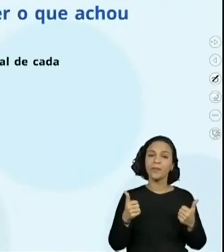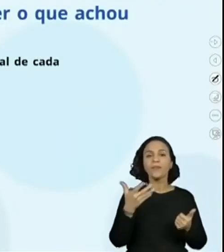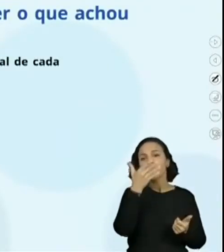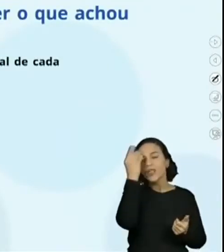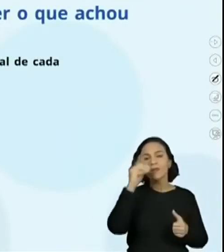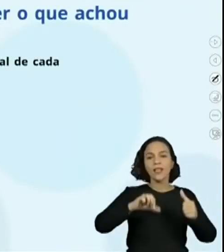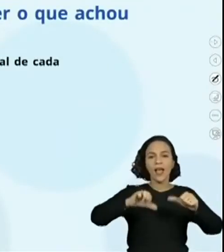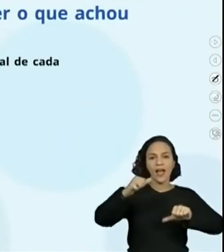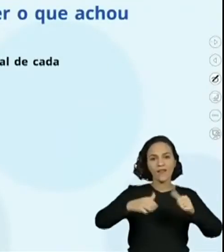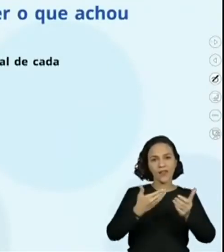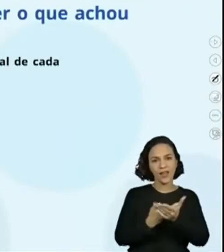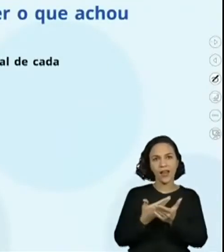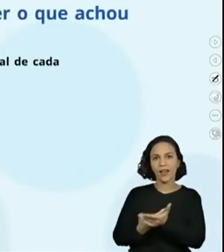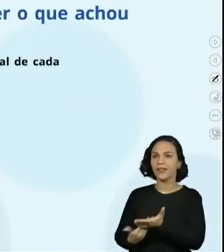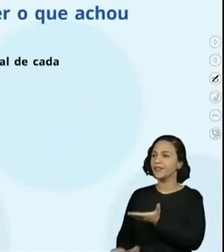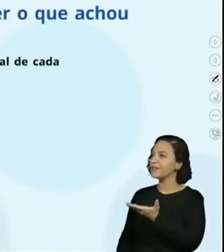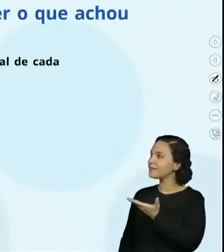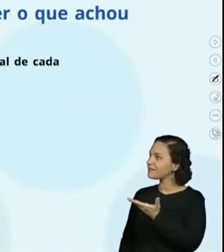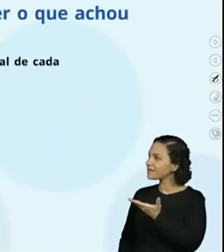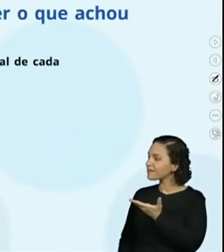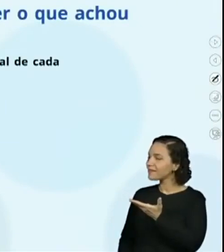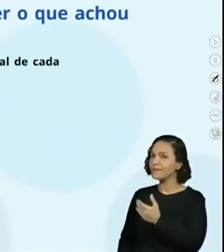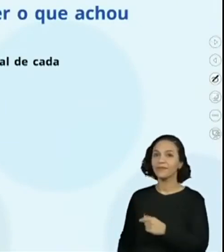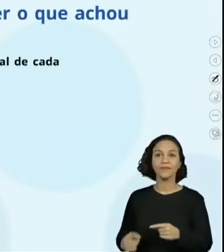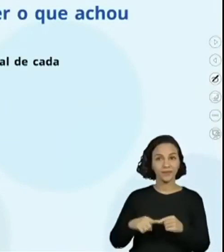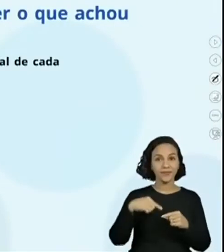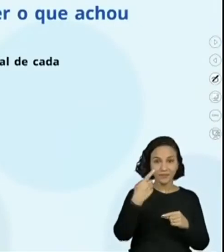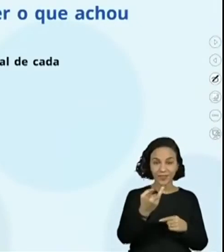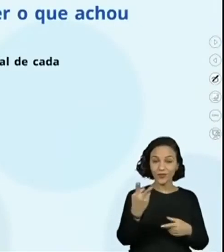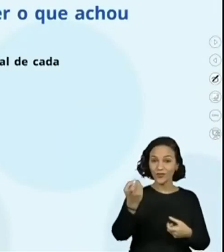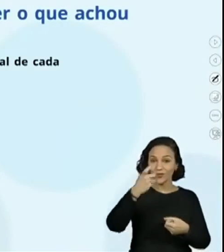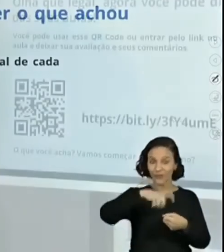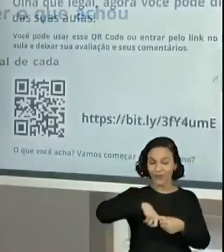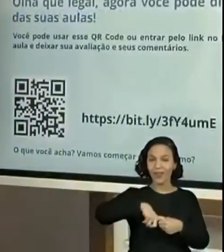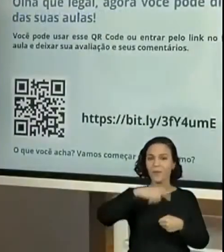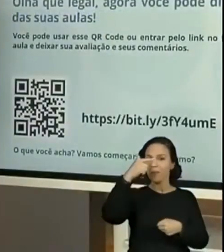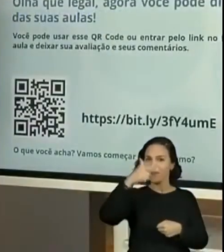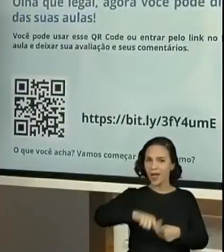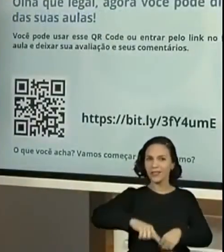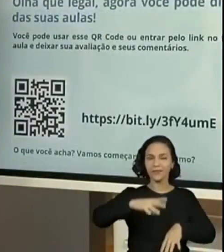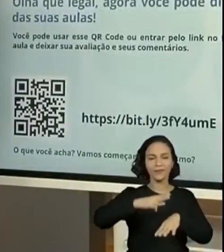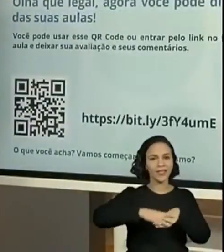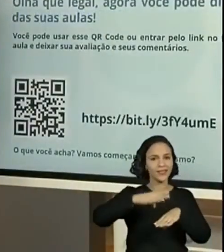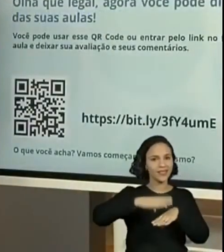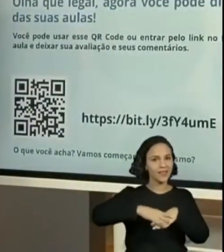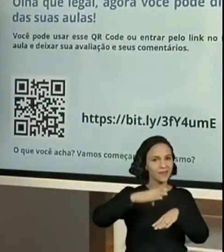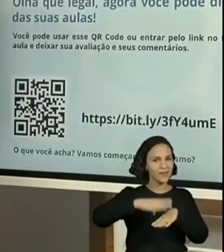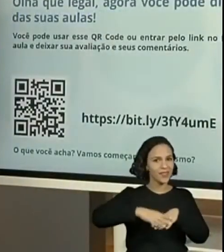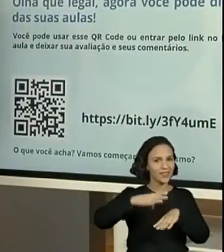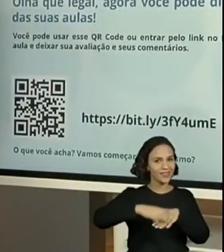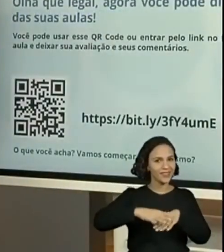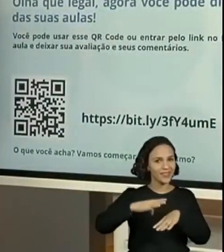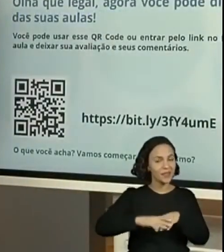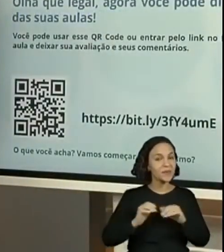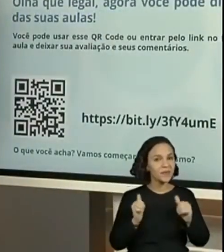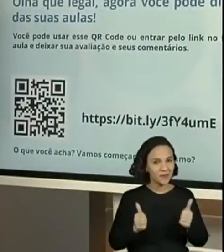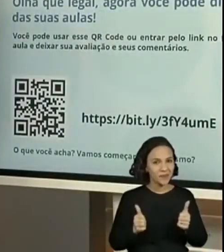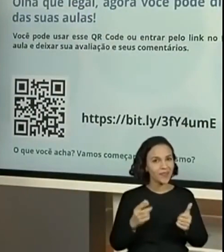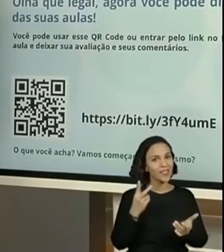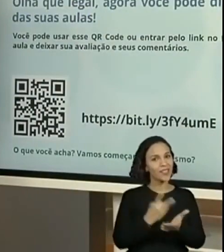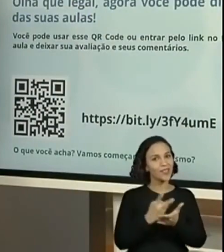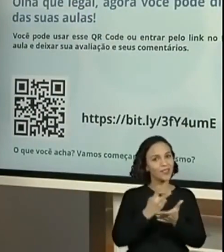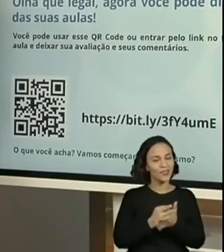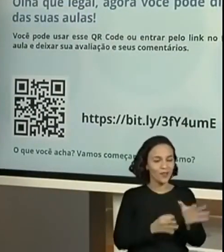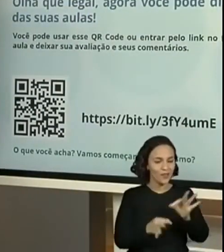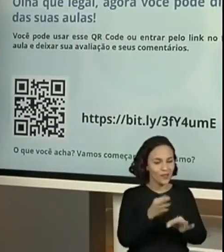esqueçam de avaliar a nossa aula. Daqui a pouco, a gente volta com mais matemática. Tá bom? E continuem